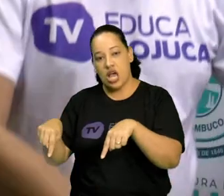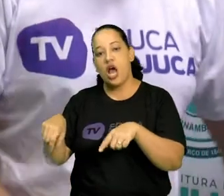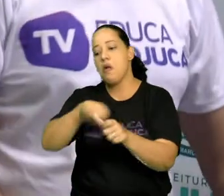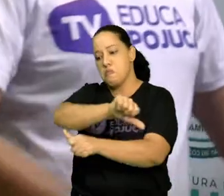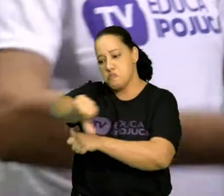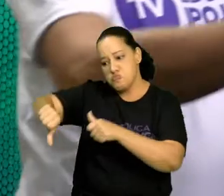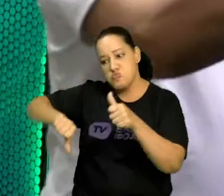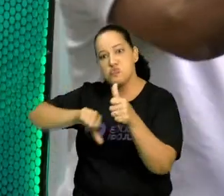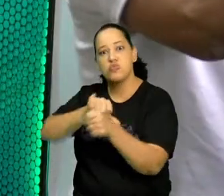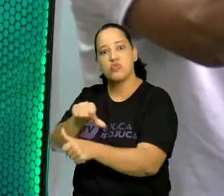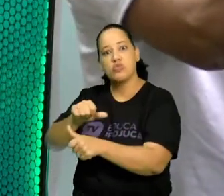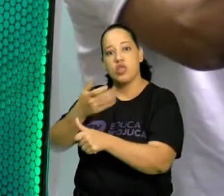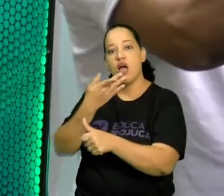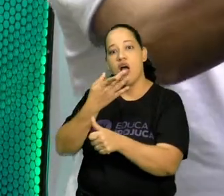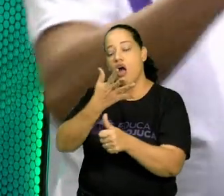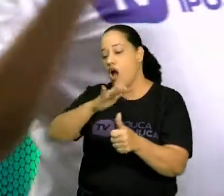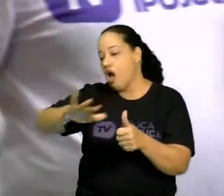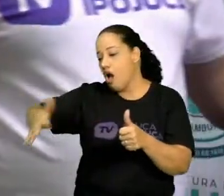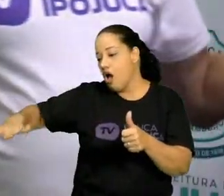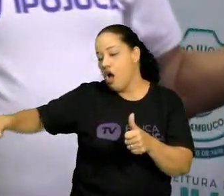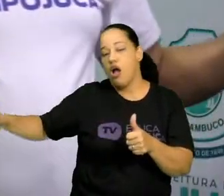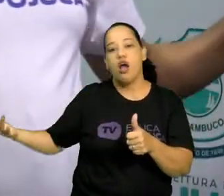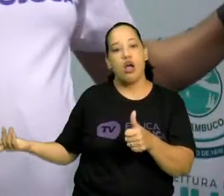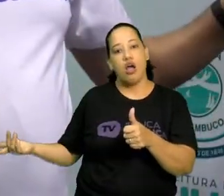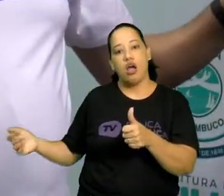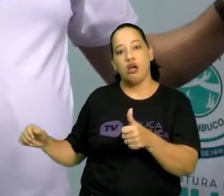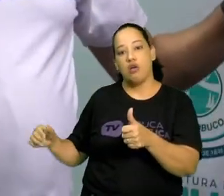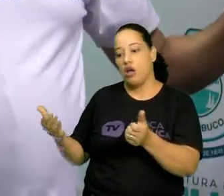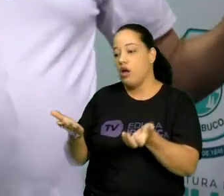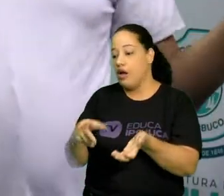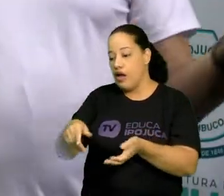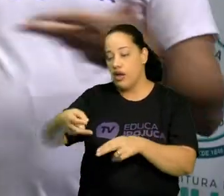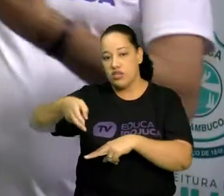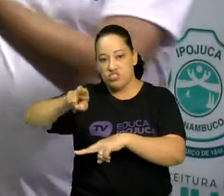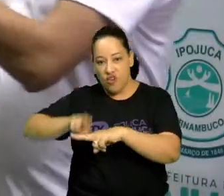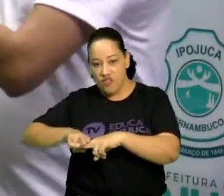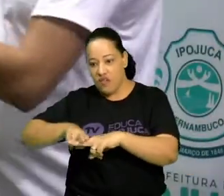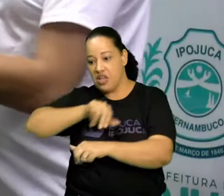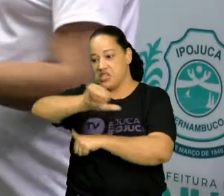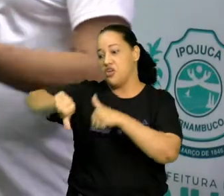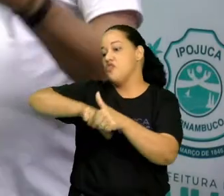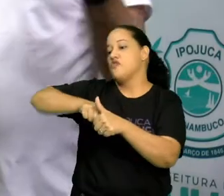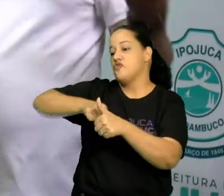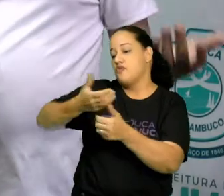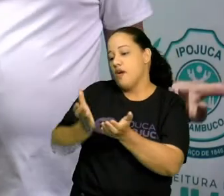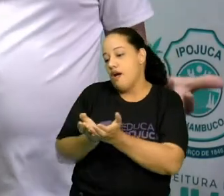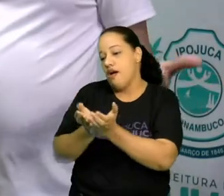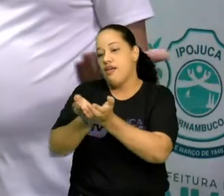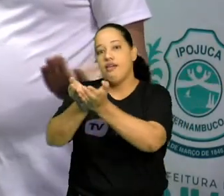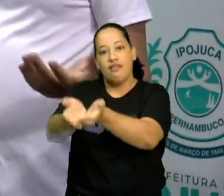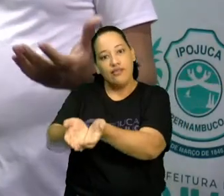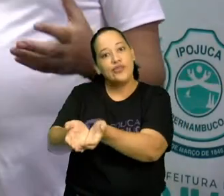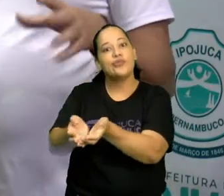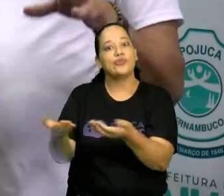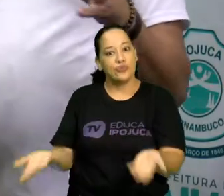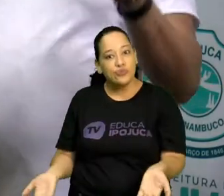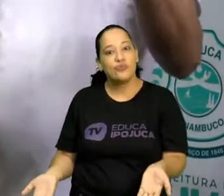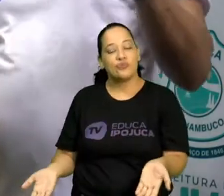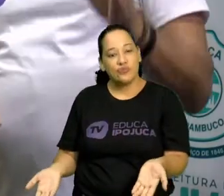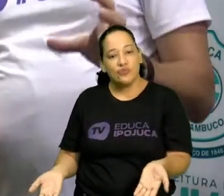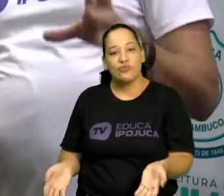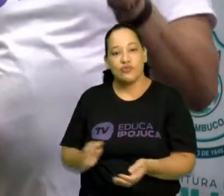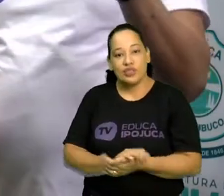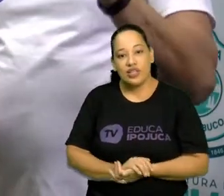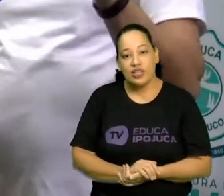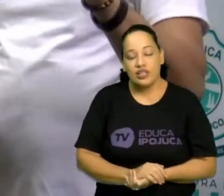O sofá se transforma num navio. Enfim. E o teatro didático, que são as peças didáticas, que